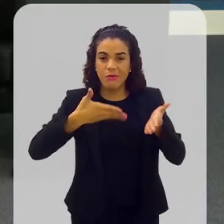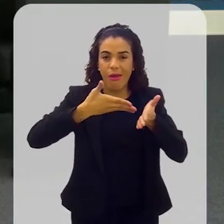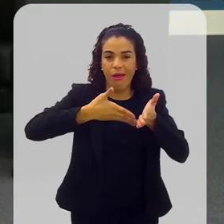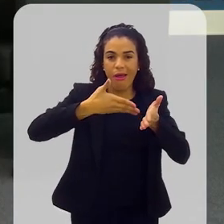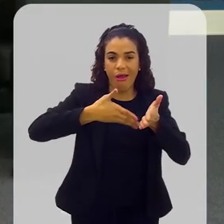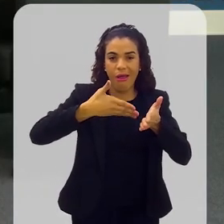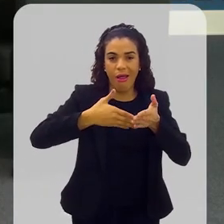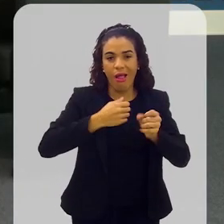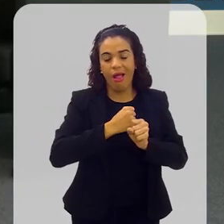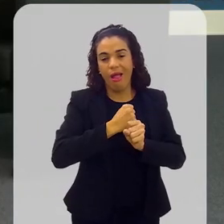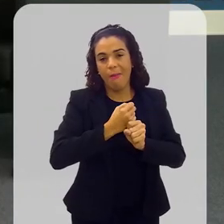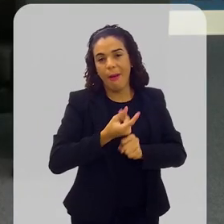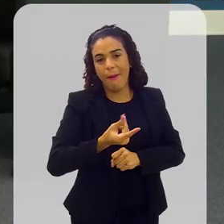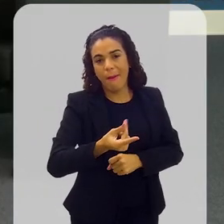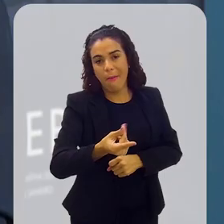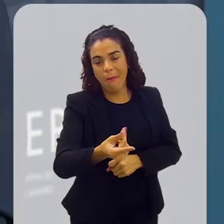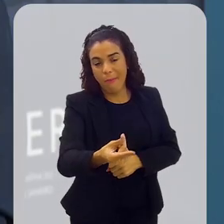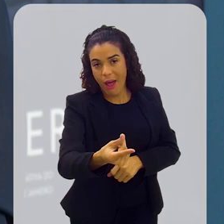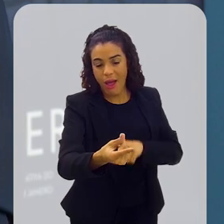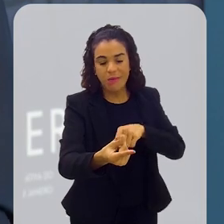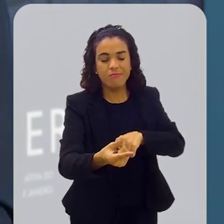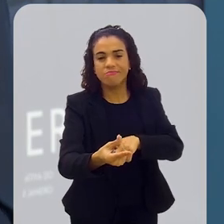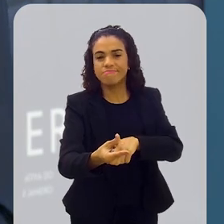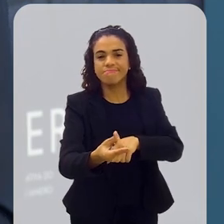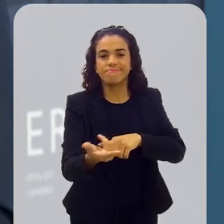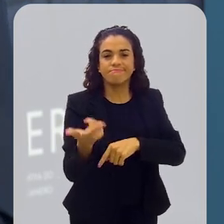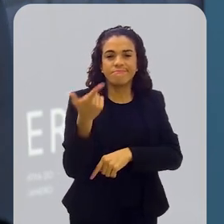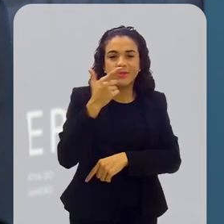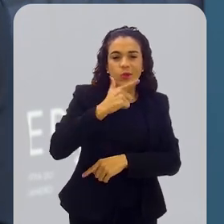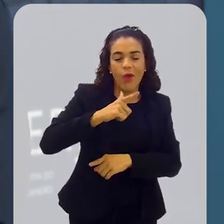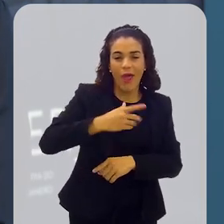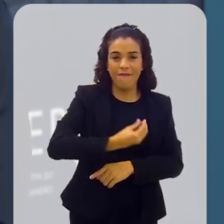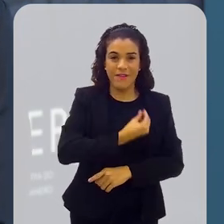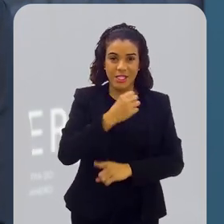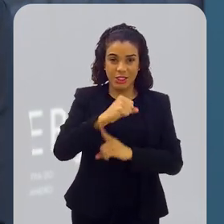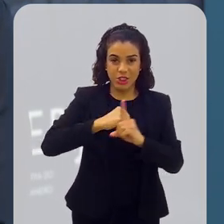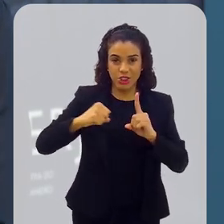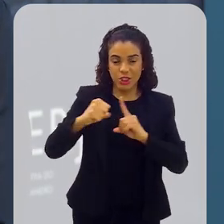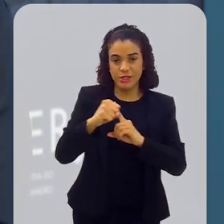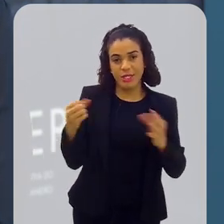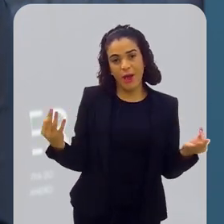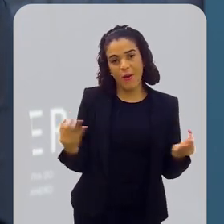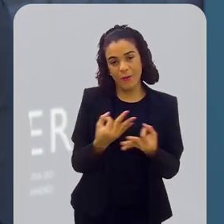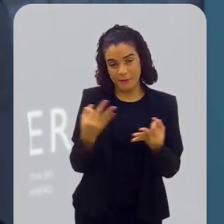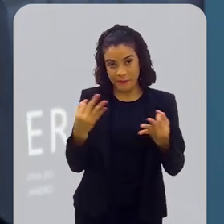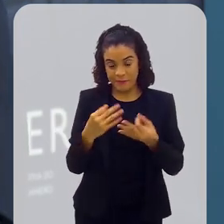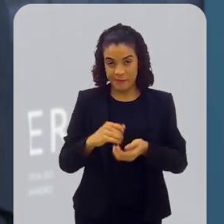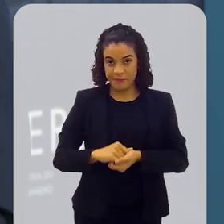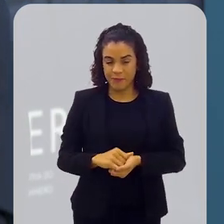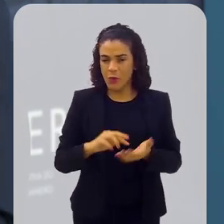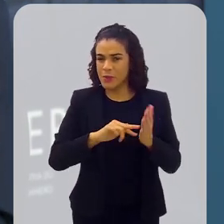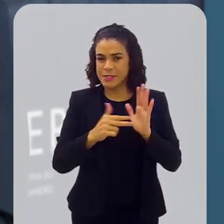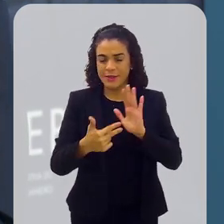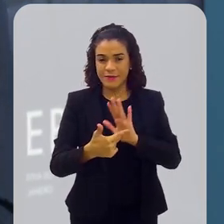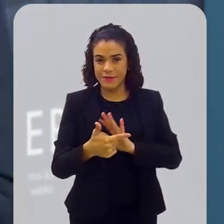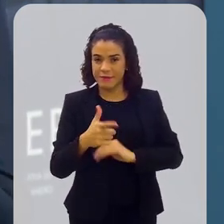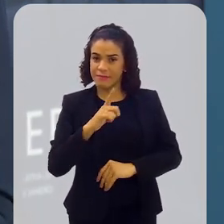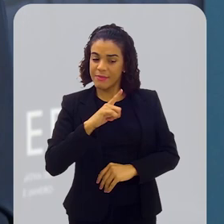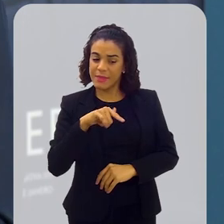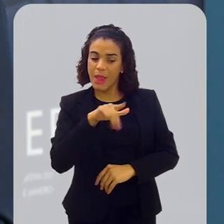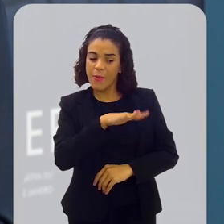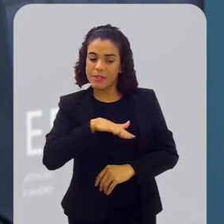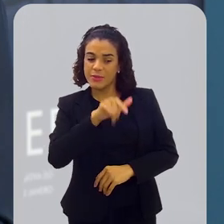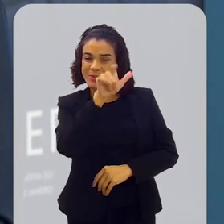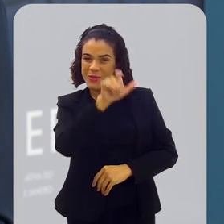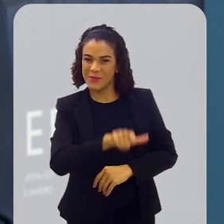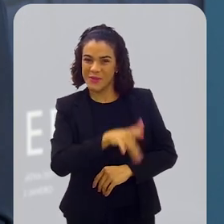limitadas a longo prazo para ter a sua vida social plena. Ou seja, existe uma